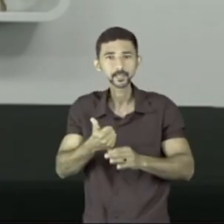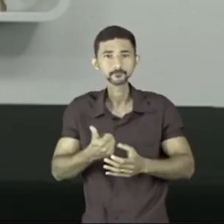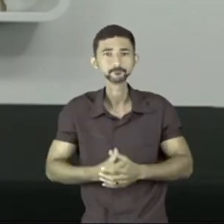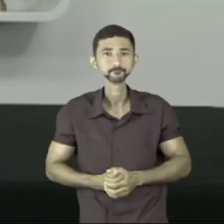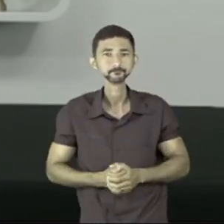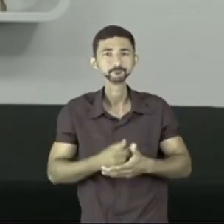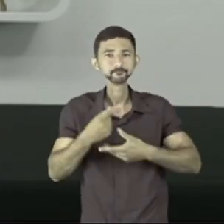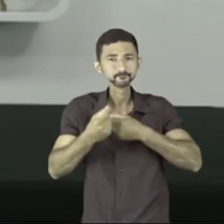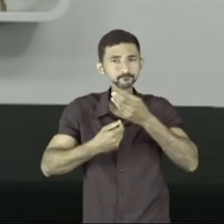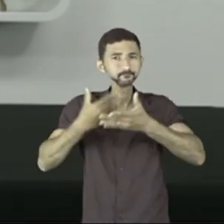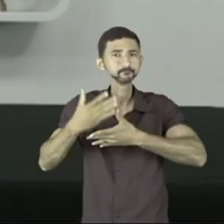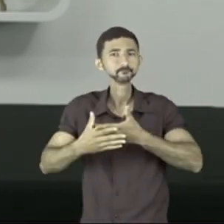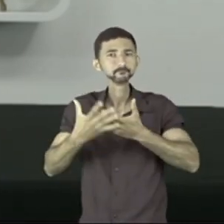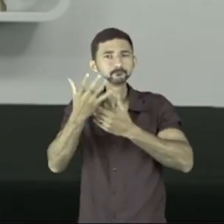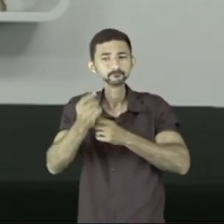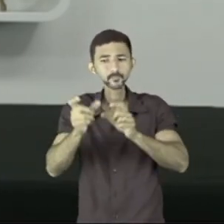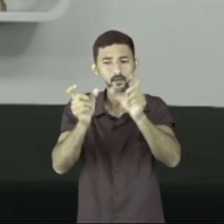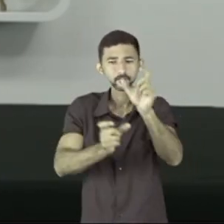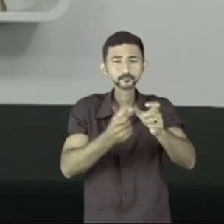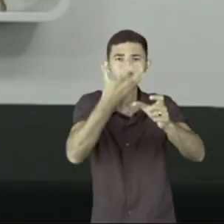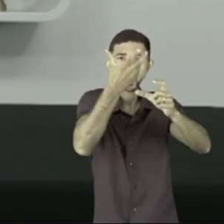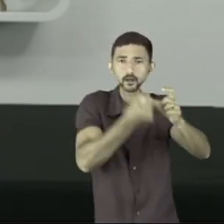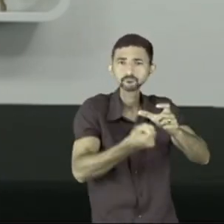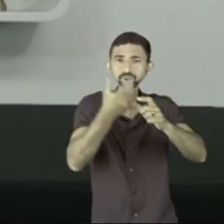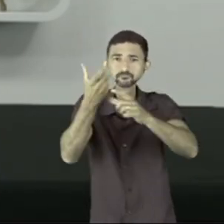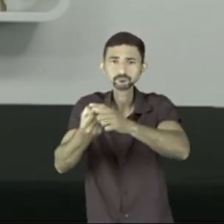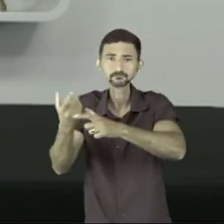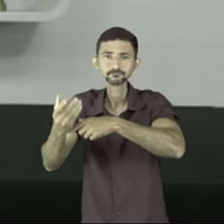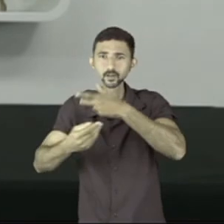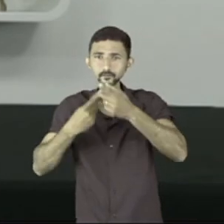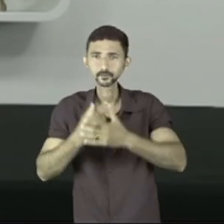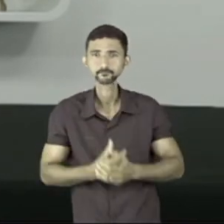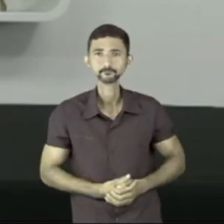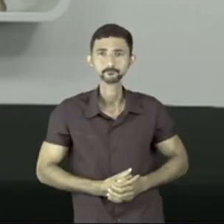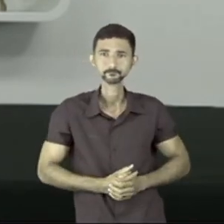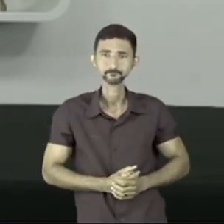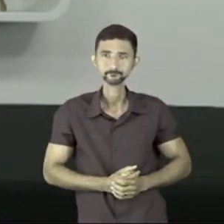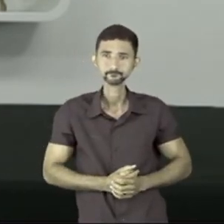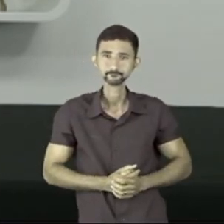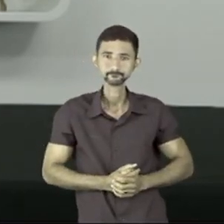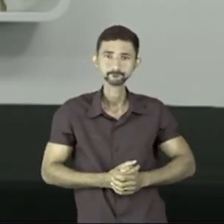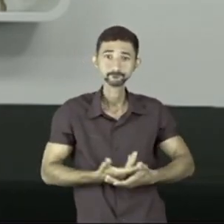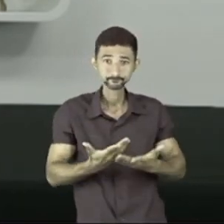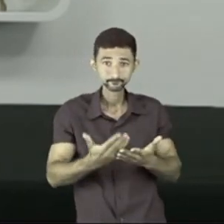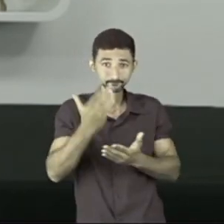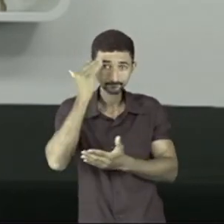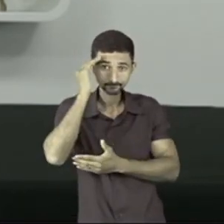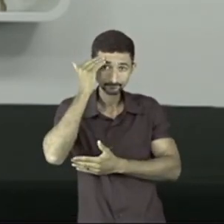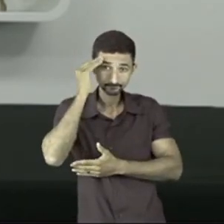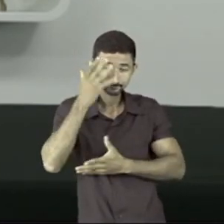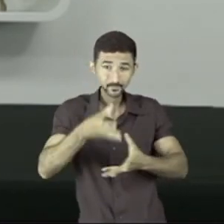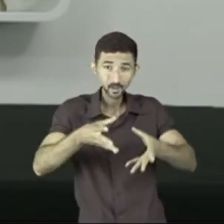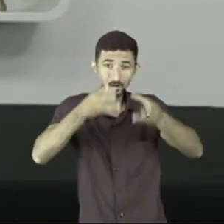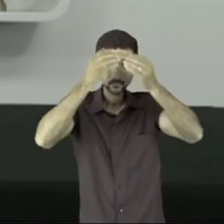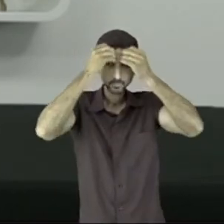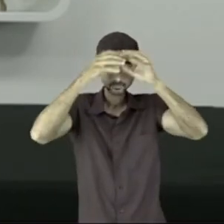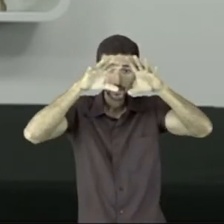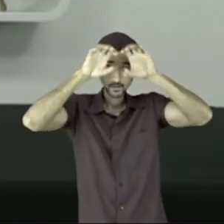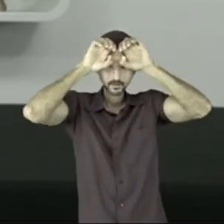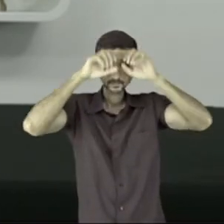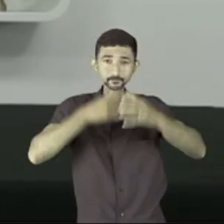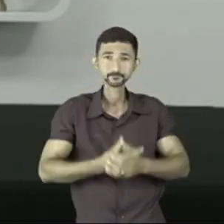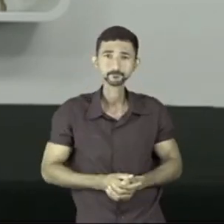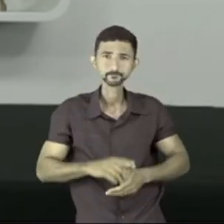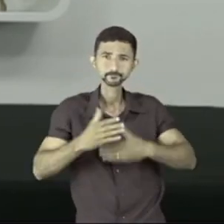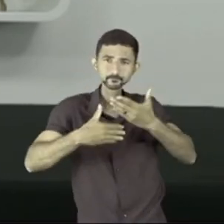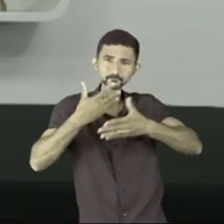suas chances de convencer alguém elas são muito maiores eu espero que você tenha fixado bem isso aí a gente